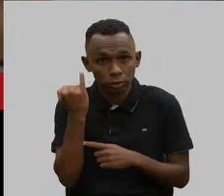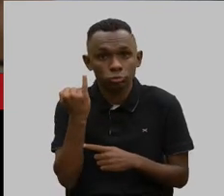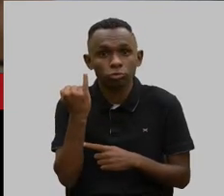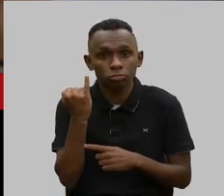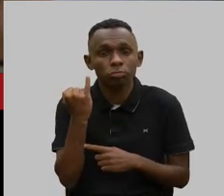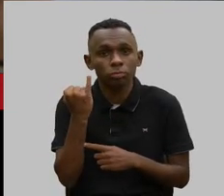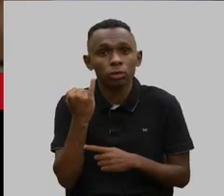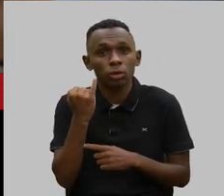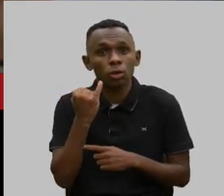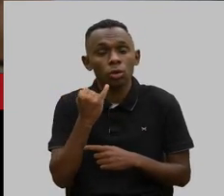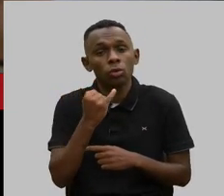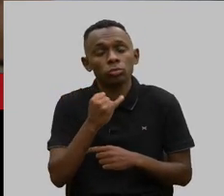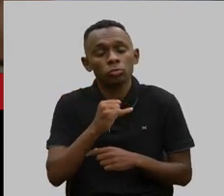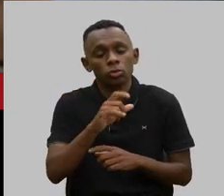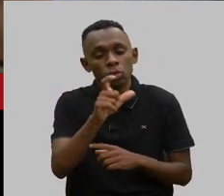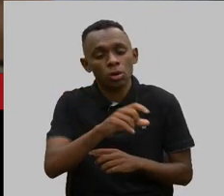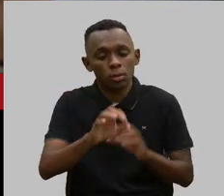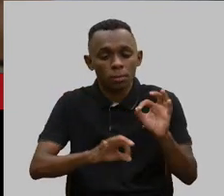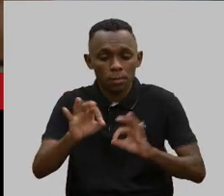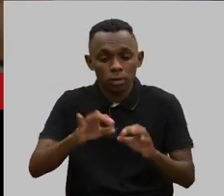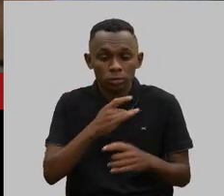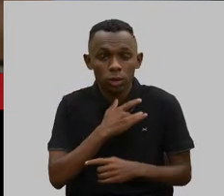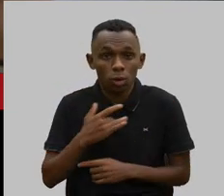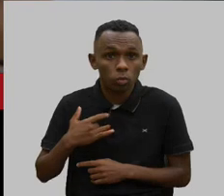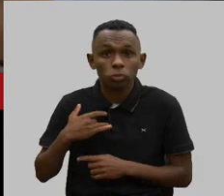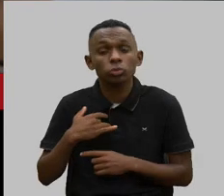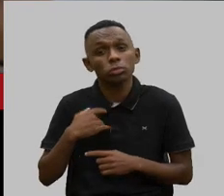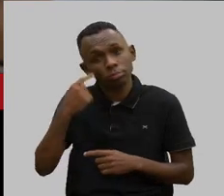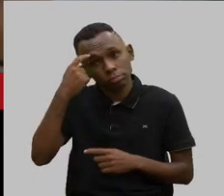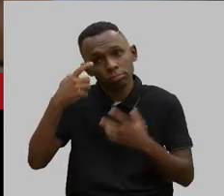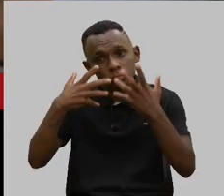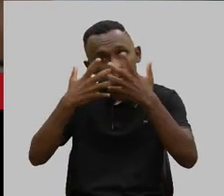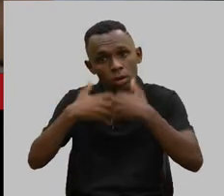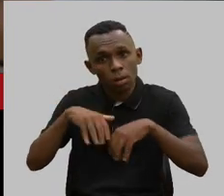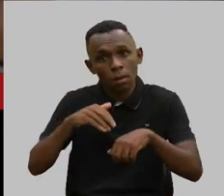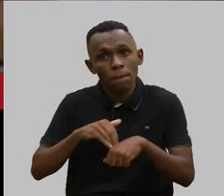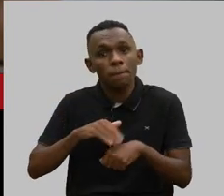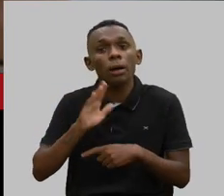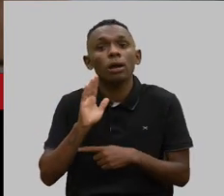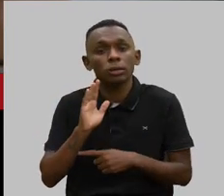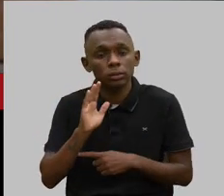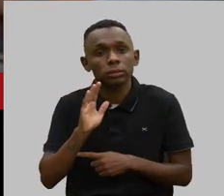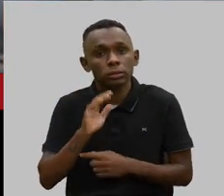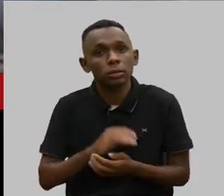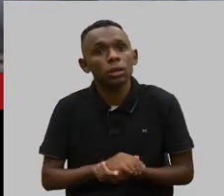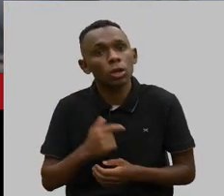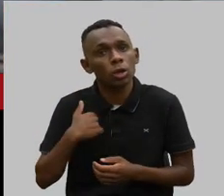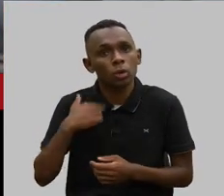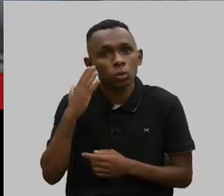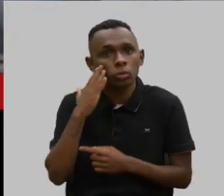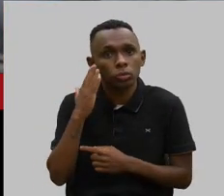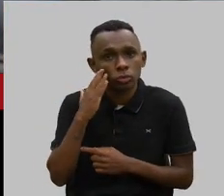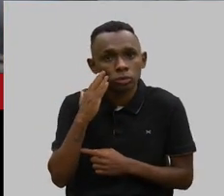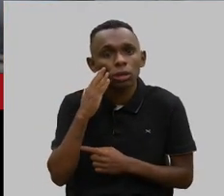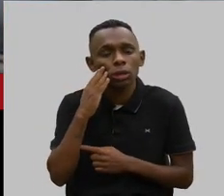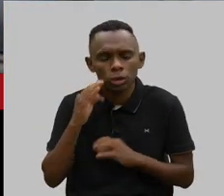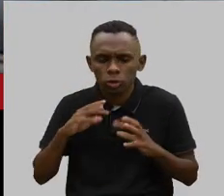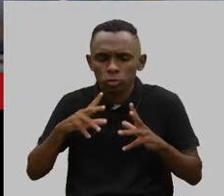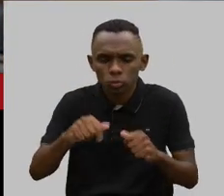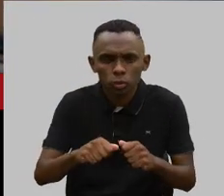os planos de saúde, eles pensarem um pouco mais. Eu sei que tudo é uma máquina,